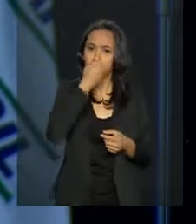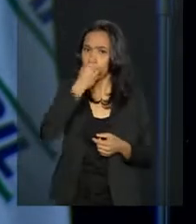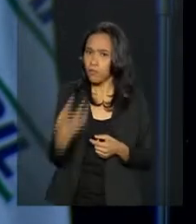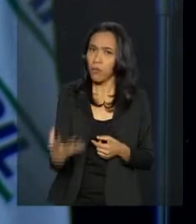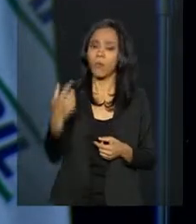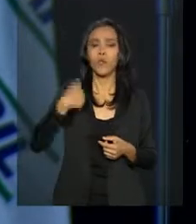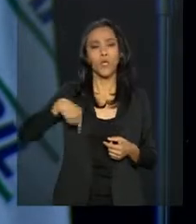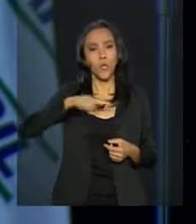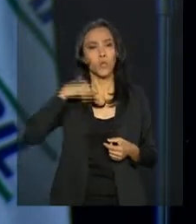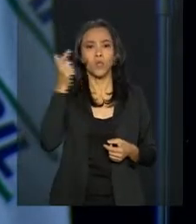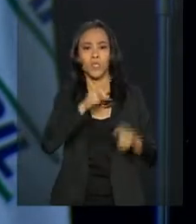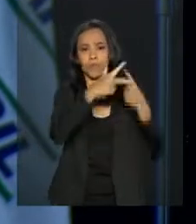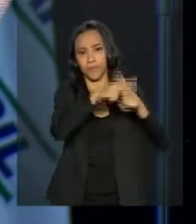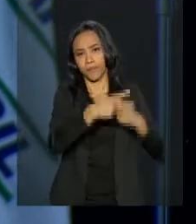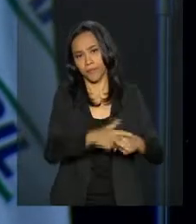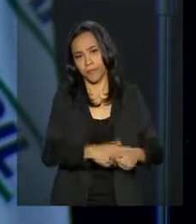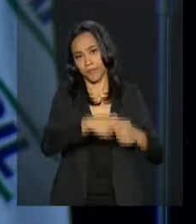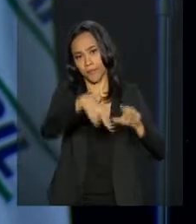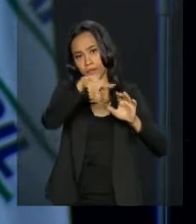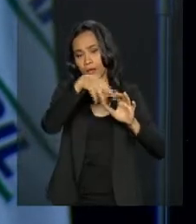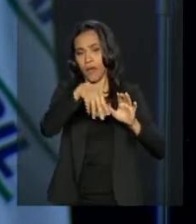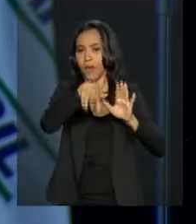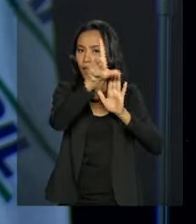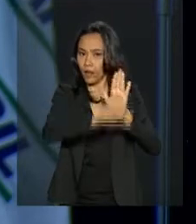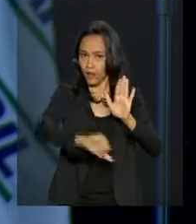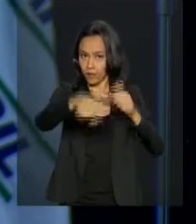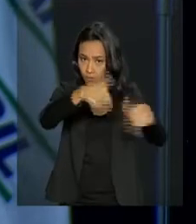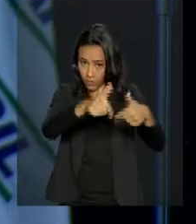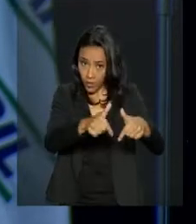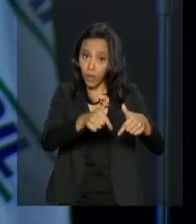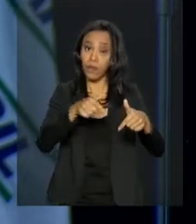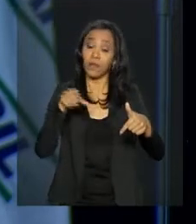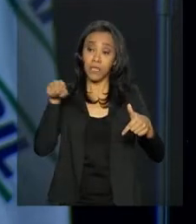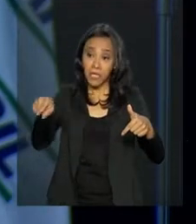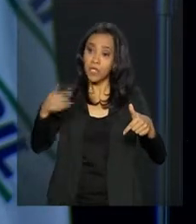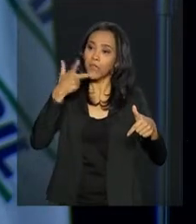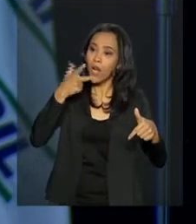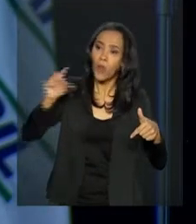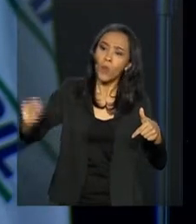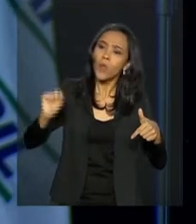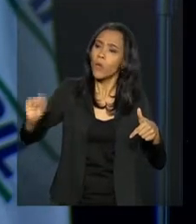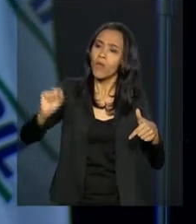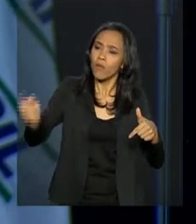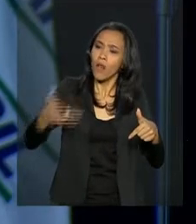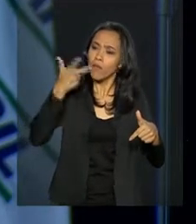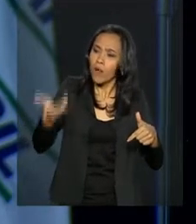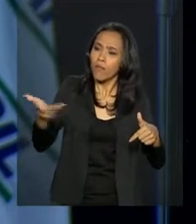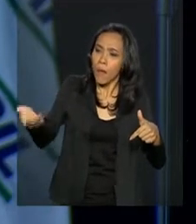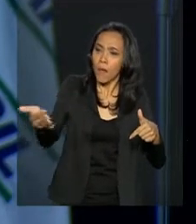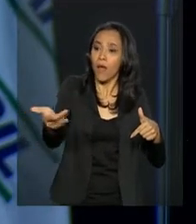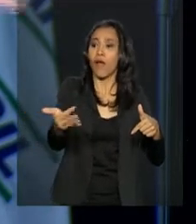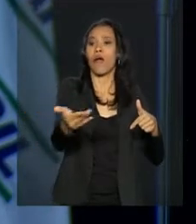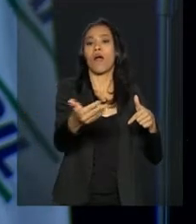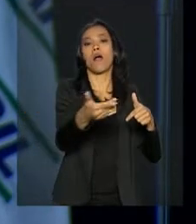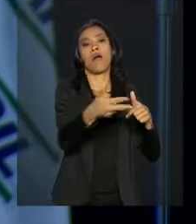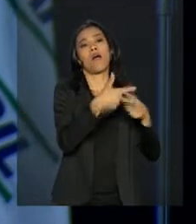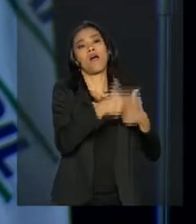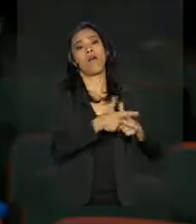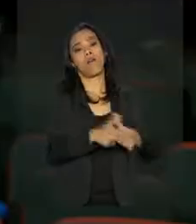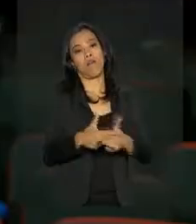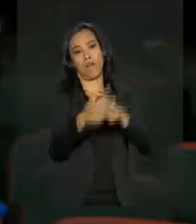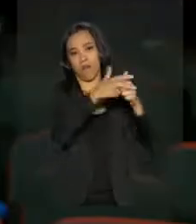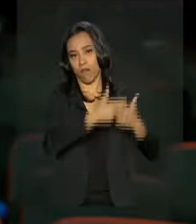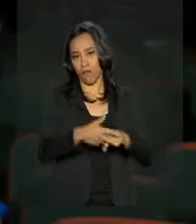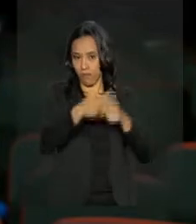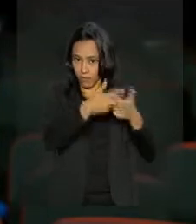modernizamos a legislação trabalhista geradora daquilo que os oradores disseram. O Sandro registrou um milhão de empregos este